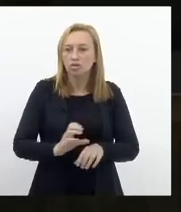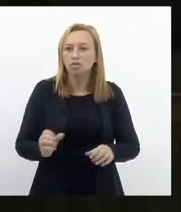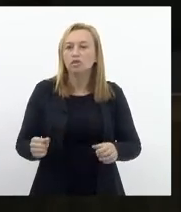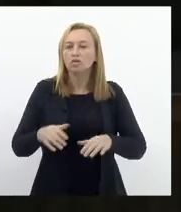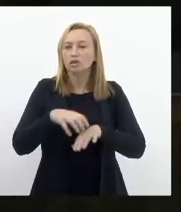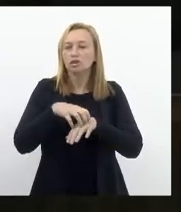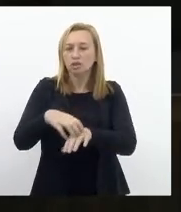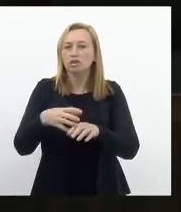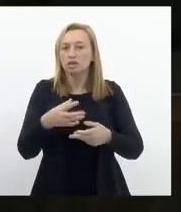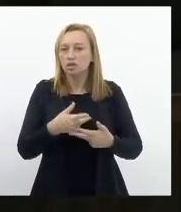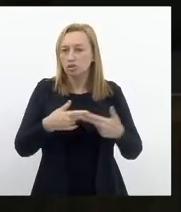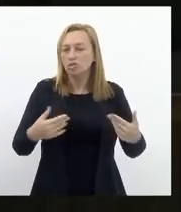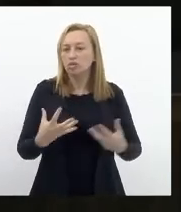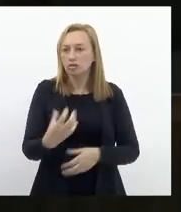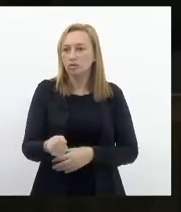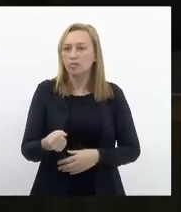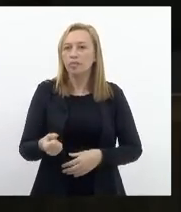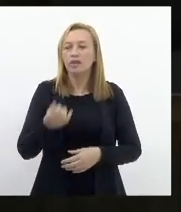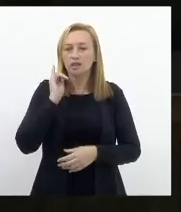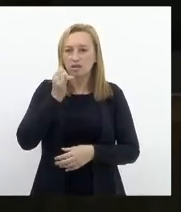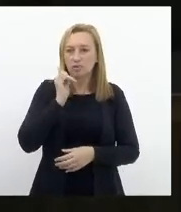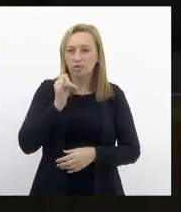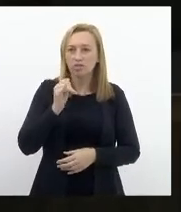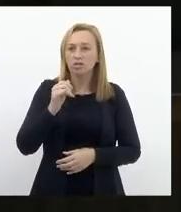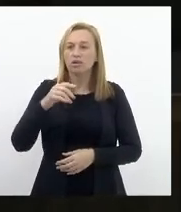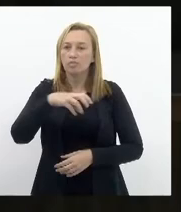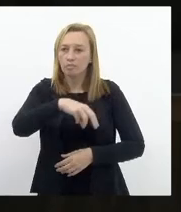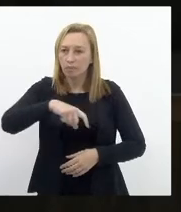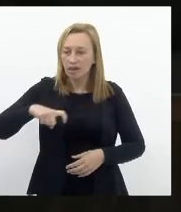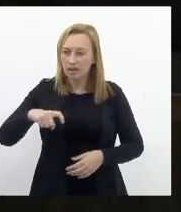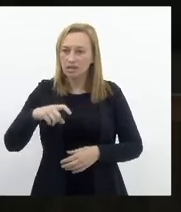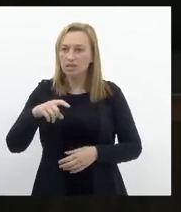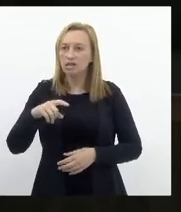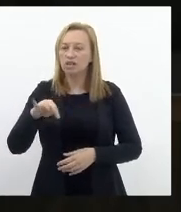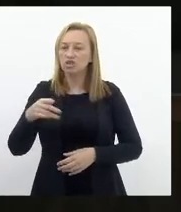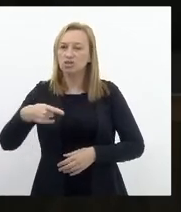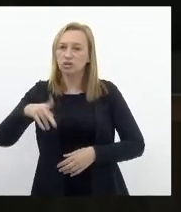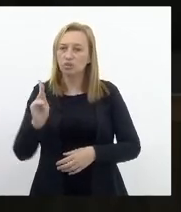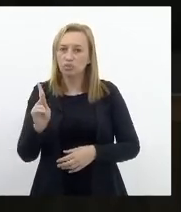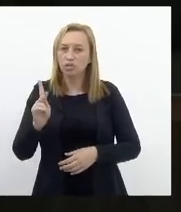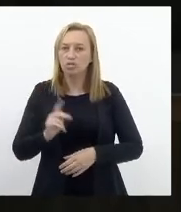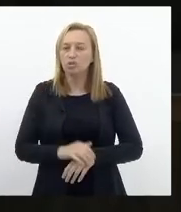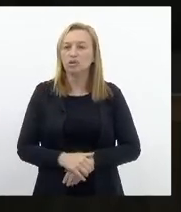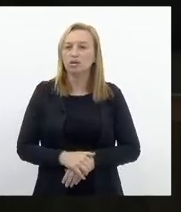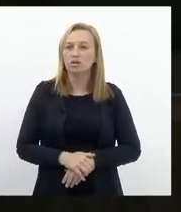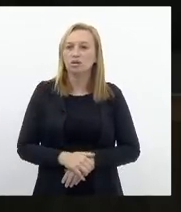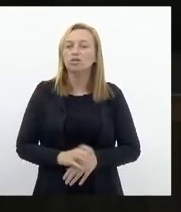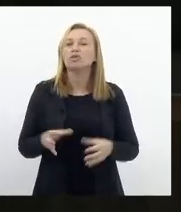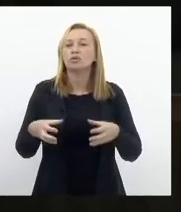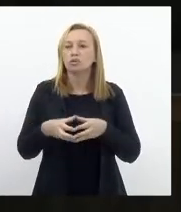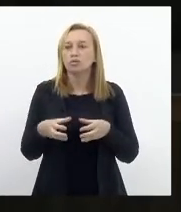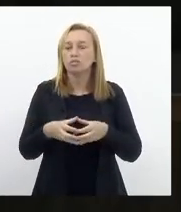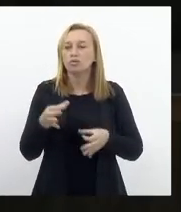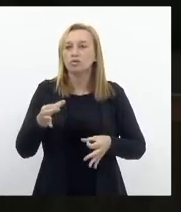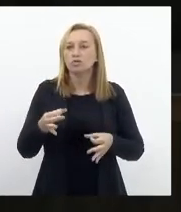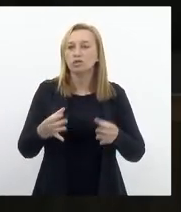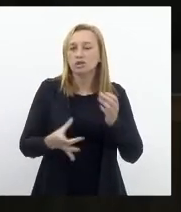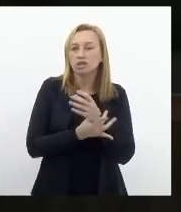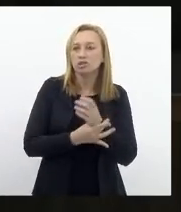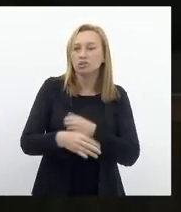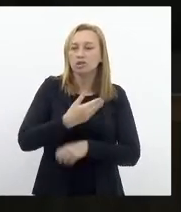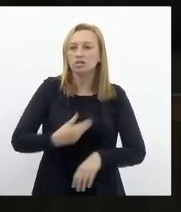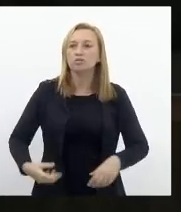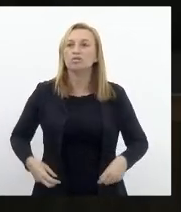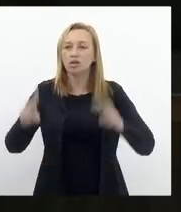Transporte Favorável, relatou deputado Marcos Lemos e Alexandre Quinoporto. Prendendo do parecer das comissões de Segurança Pública e